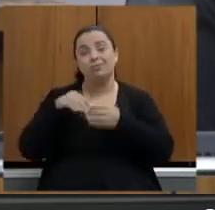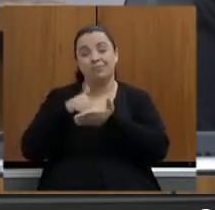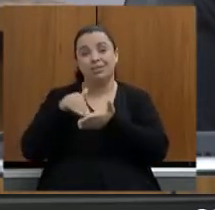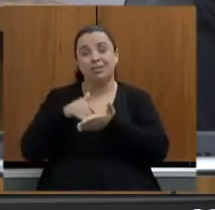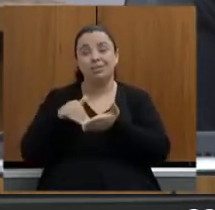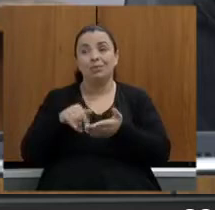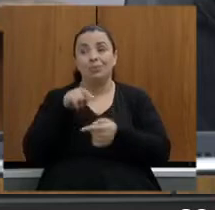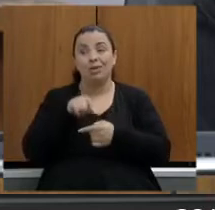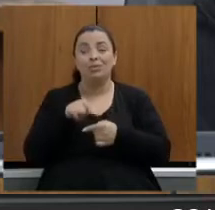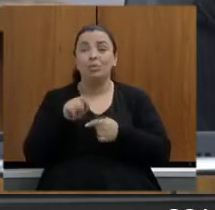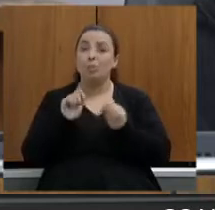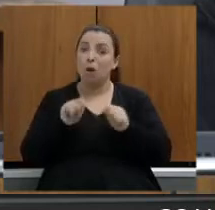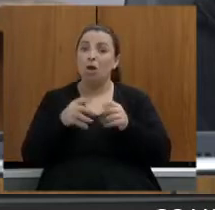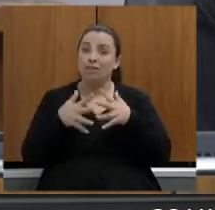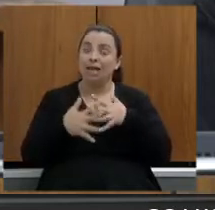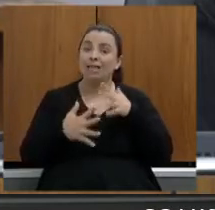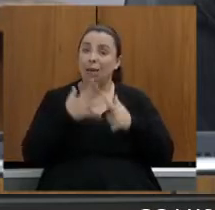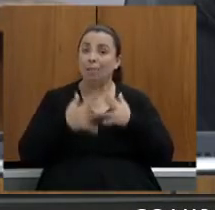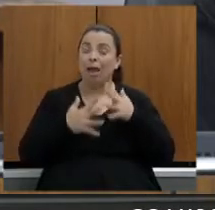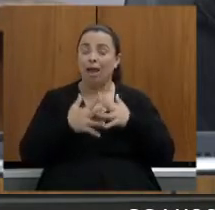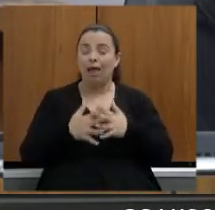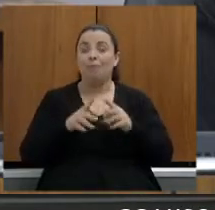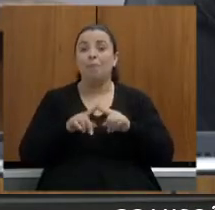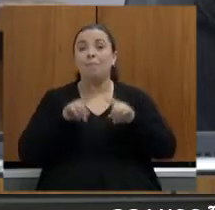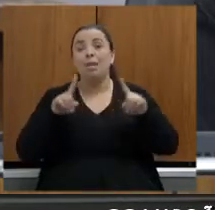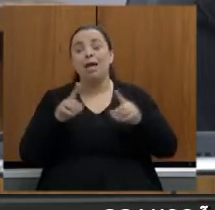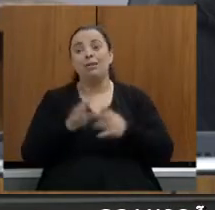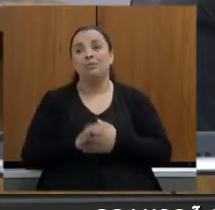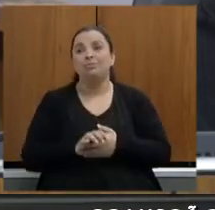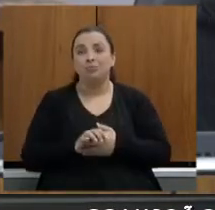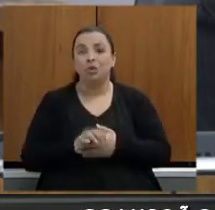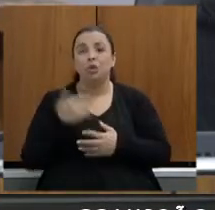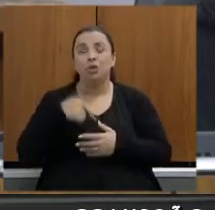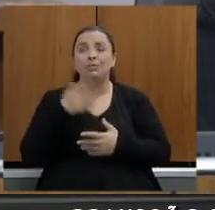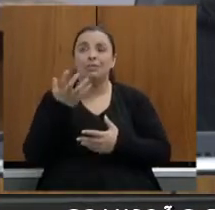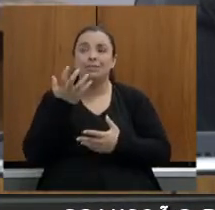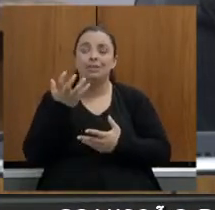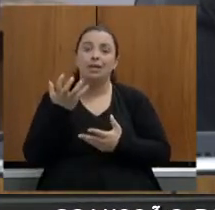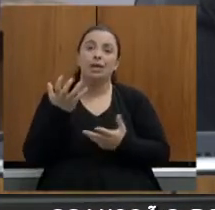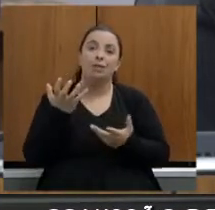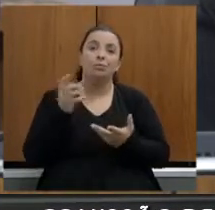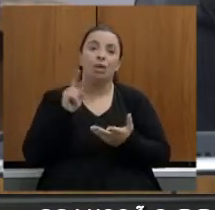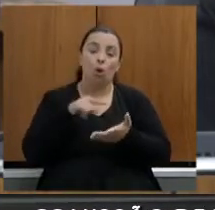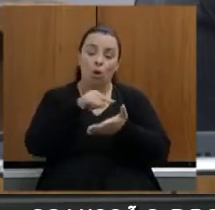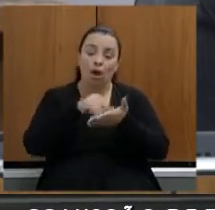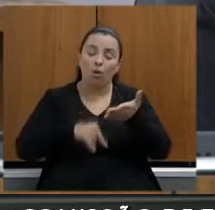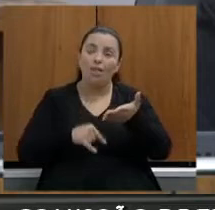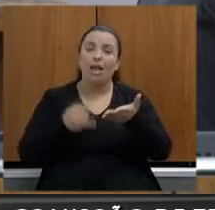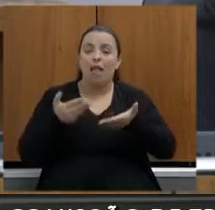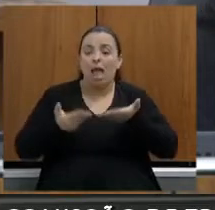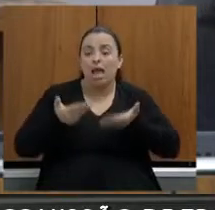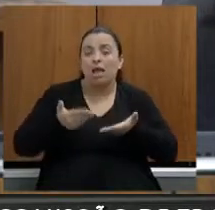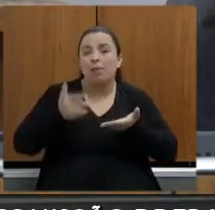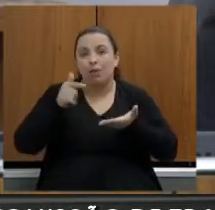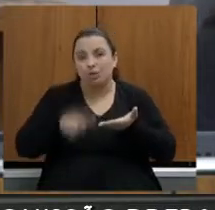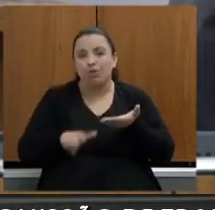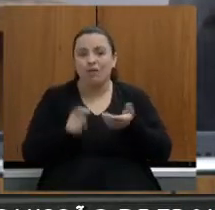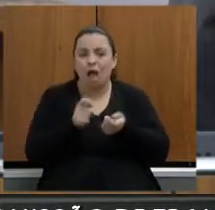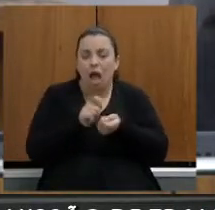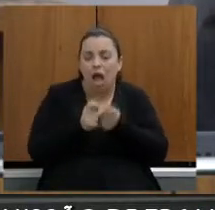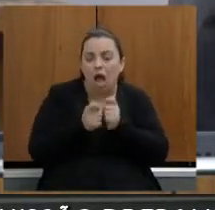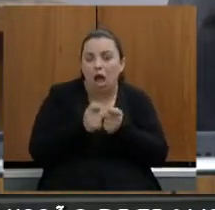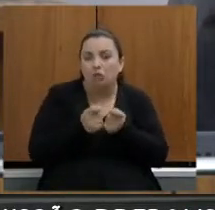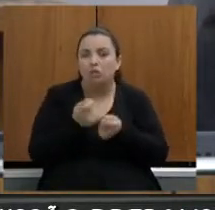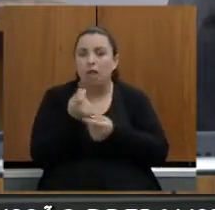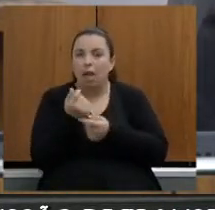a resposta são medidas muito concretas aí de reequilíbrio contratual que muito em breve já isso já foi